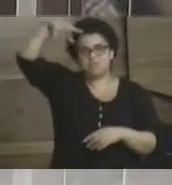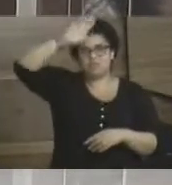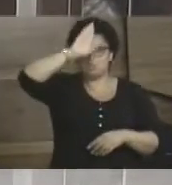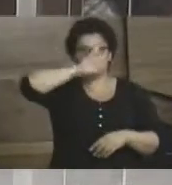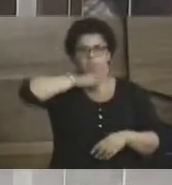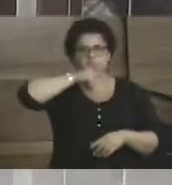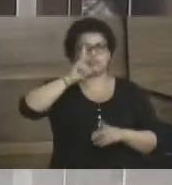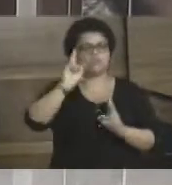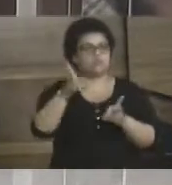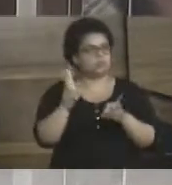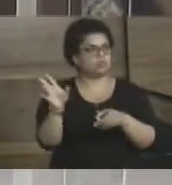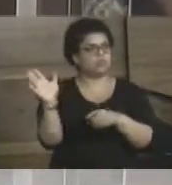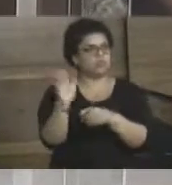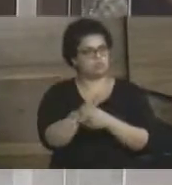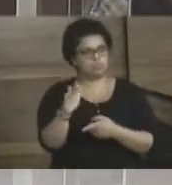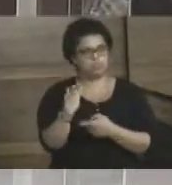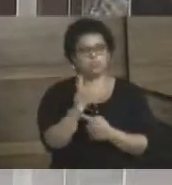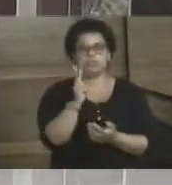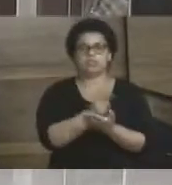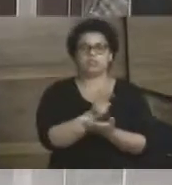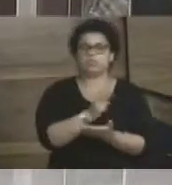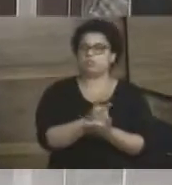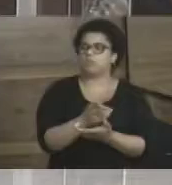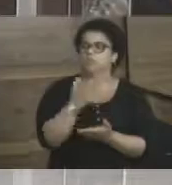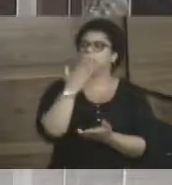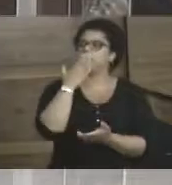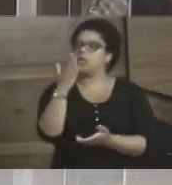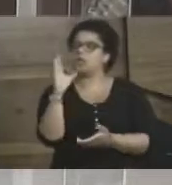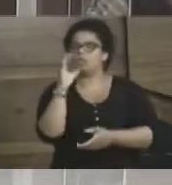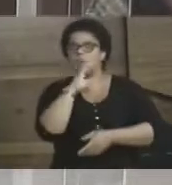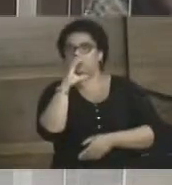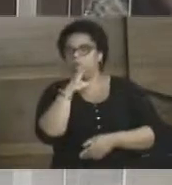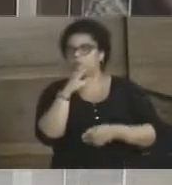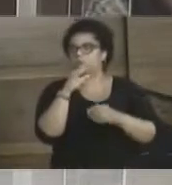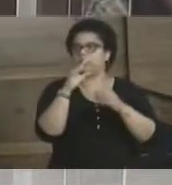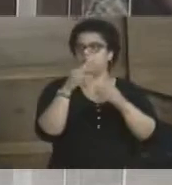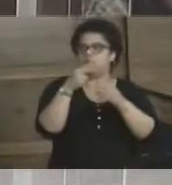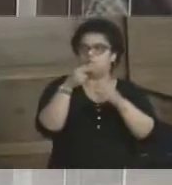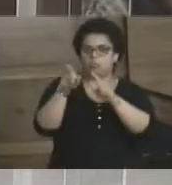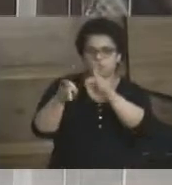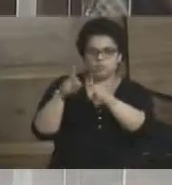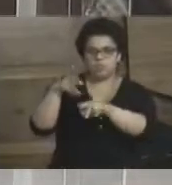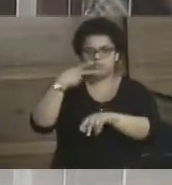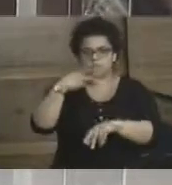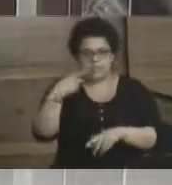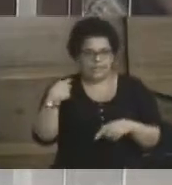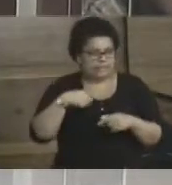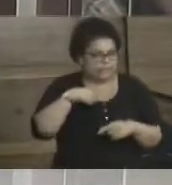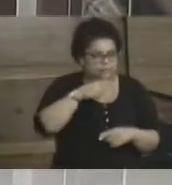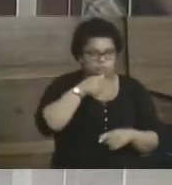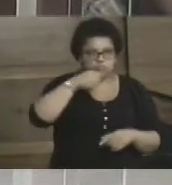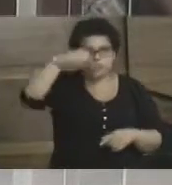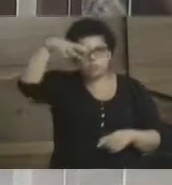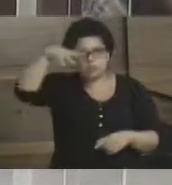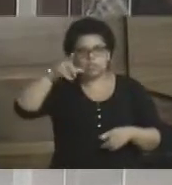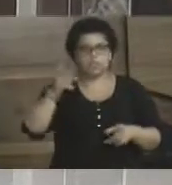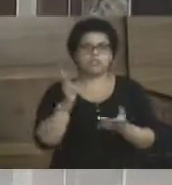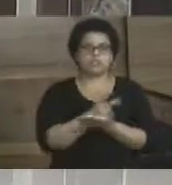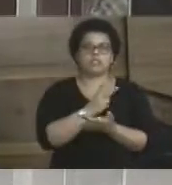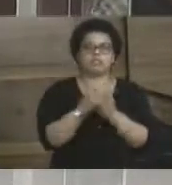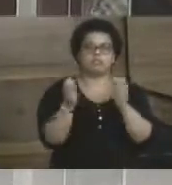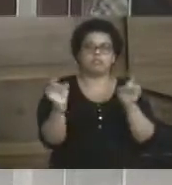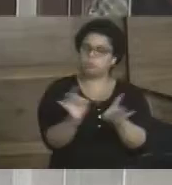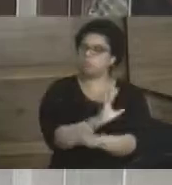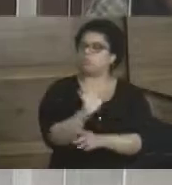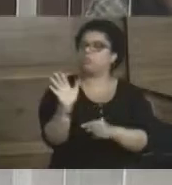sempre nos ajudam. Todas as vezes que o nosso gabinete pede um socorro, que a população chegue e fale que está sem energia, eles estão ali